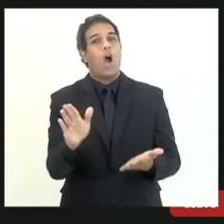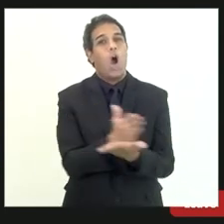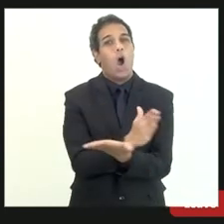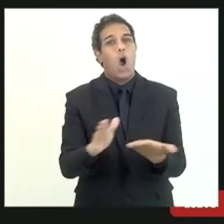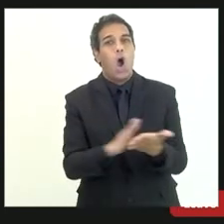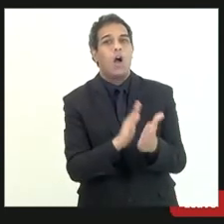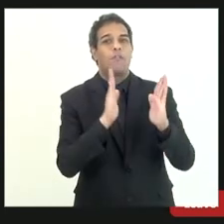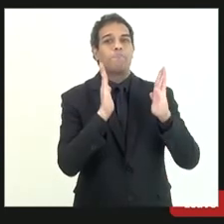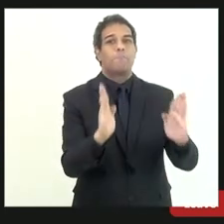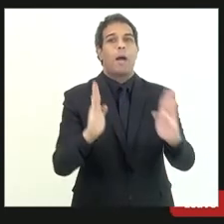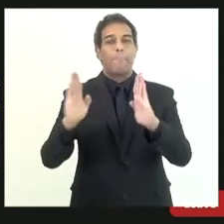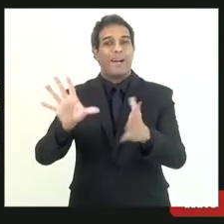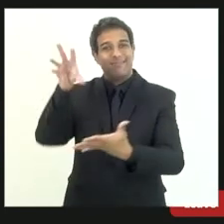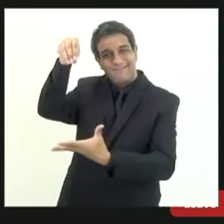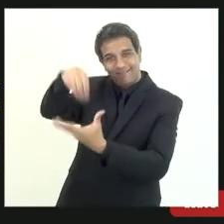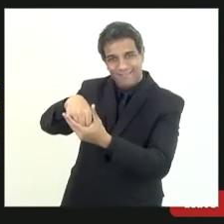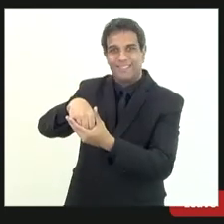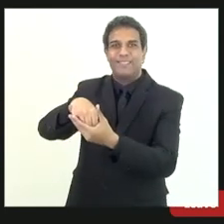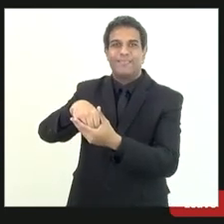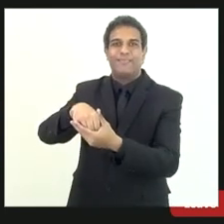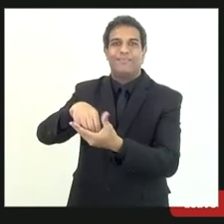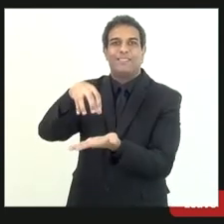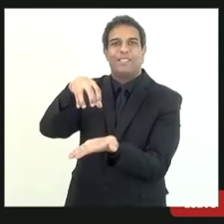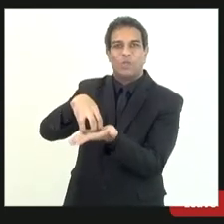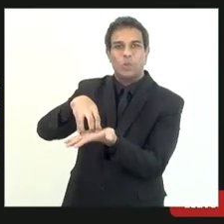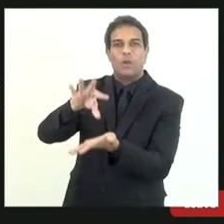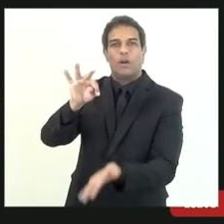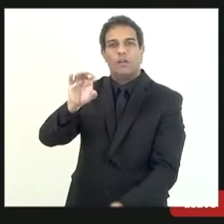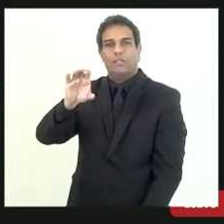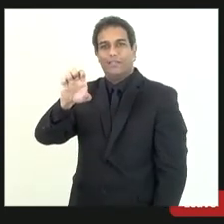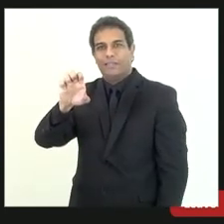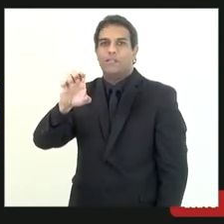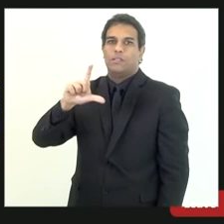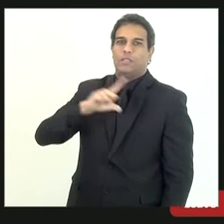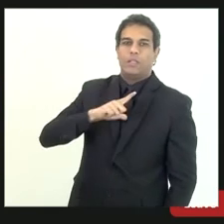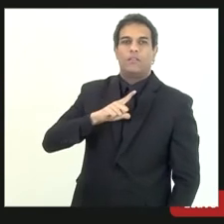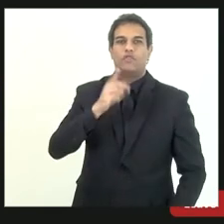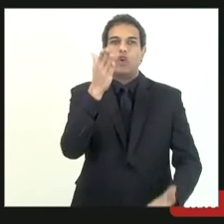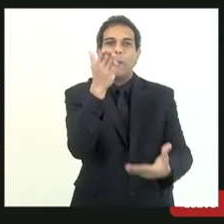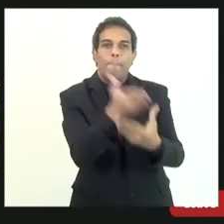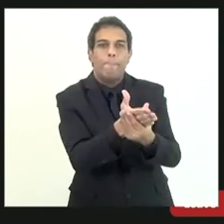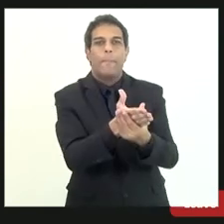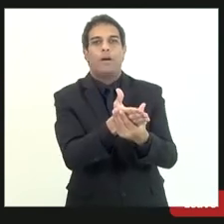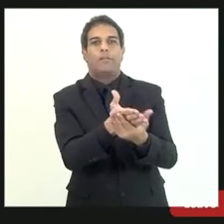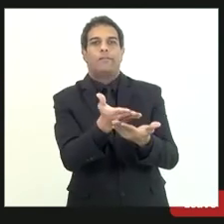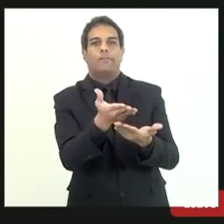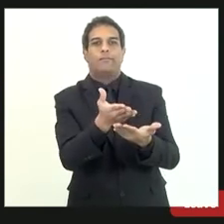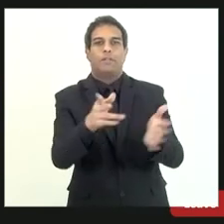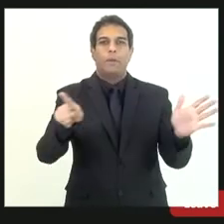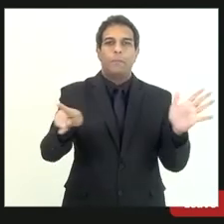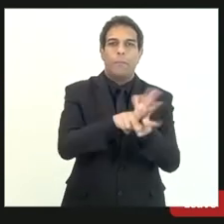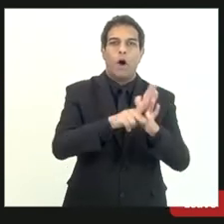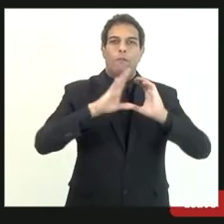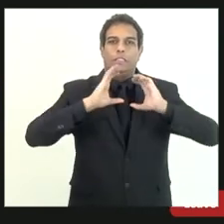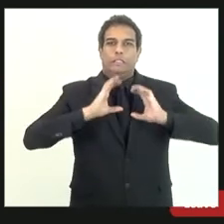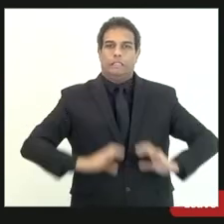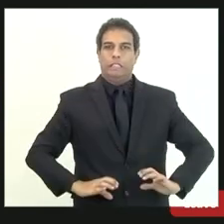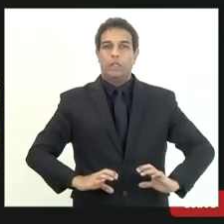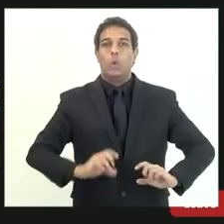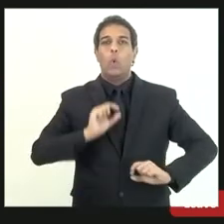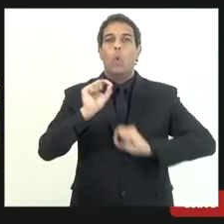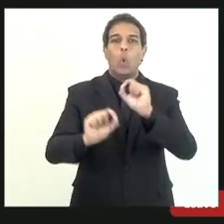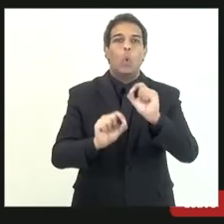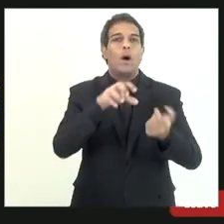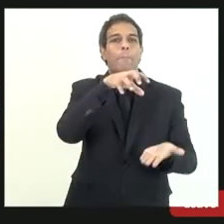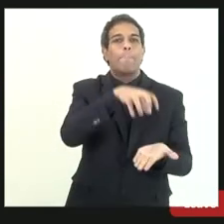internos eu não estou falando aqui da questão de processo civil propriamente dito como as